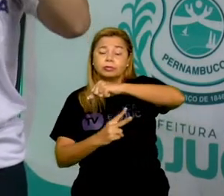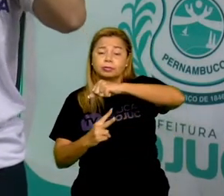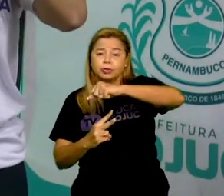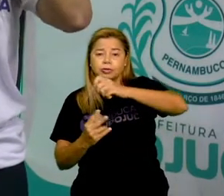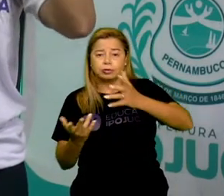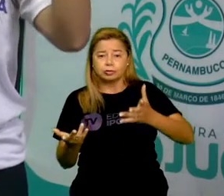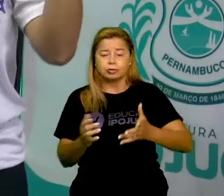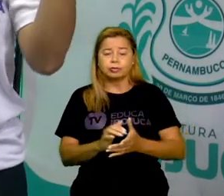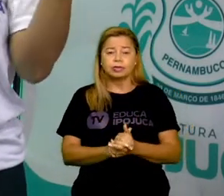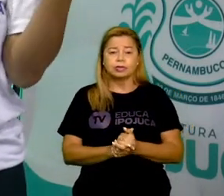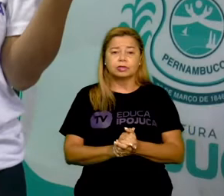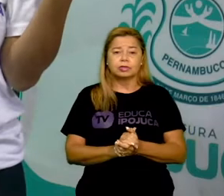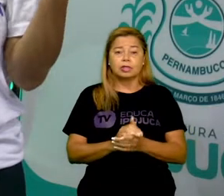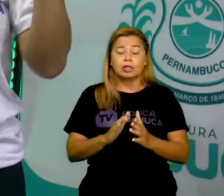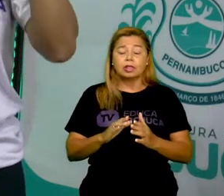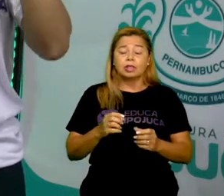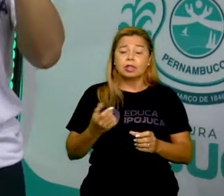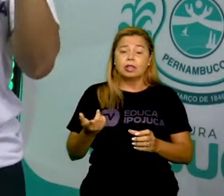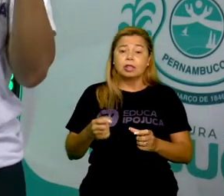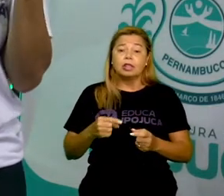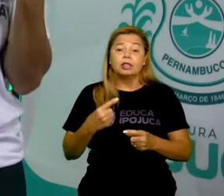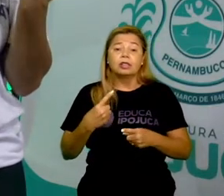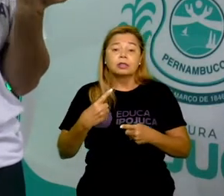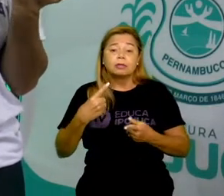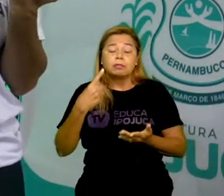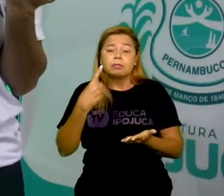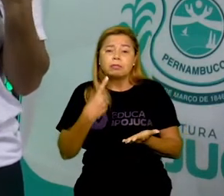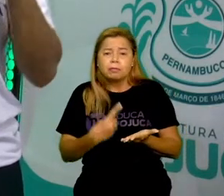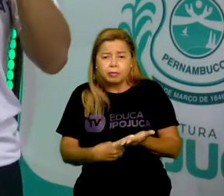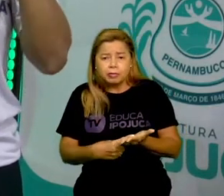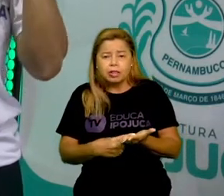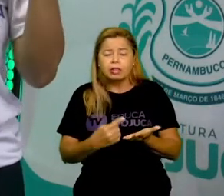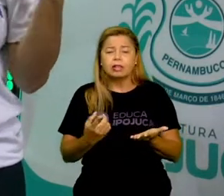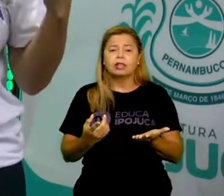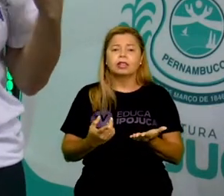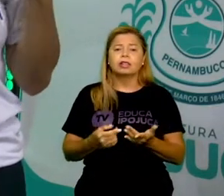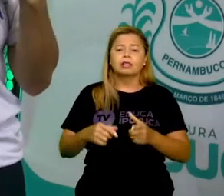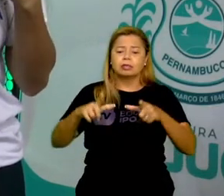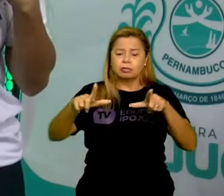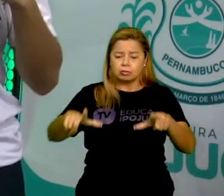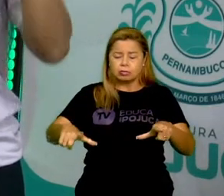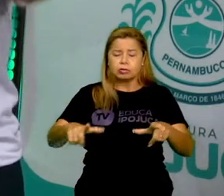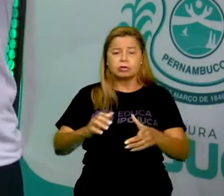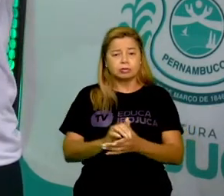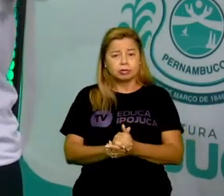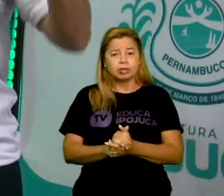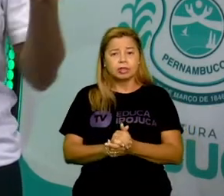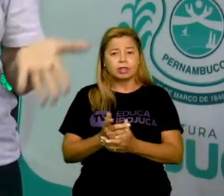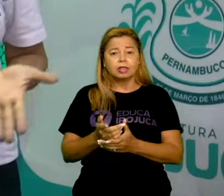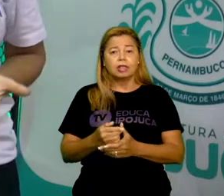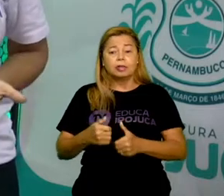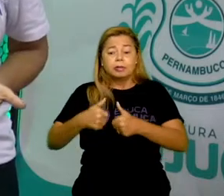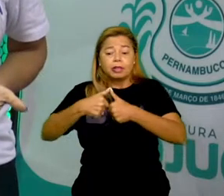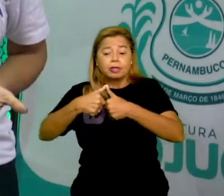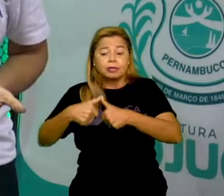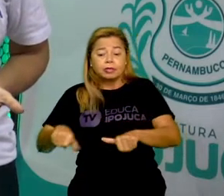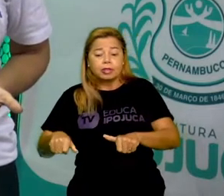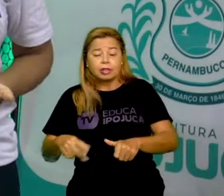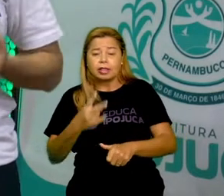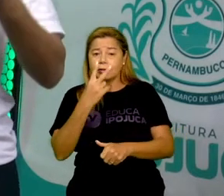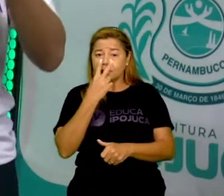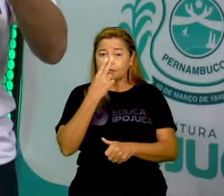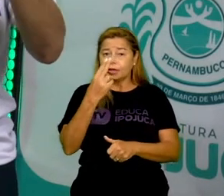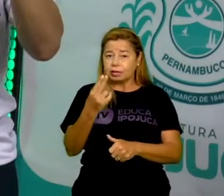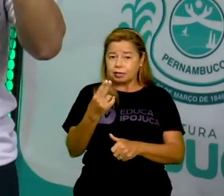criando, tentando deixar esse local que eles estão morando um pouco parecido com o local de